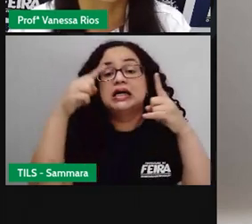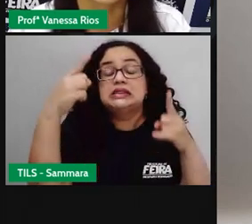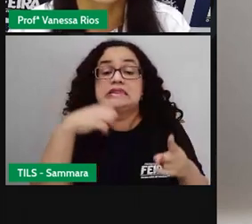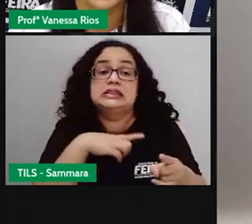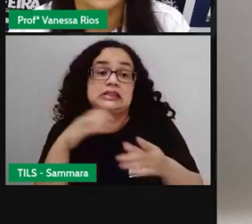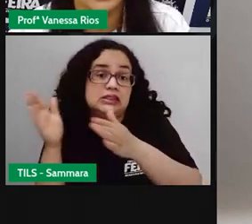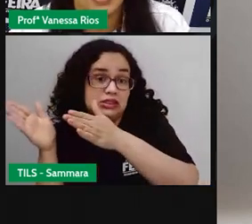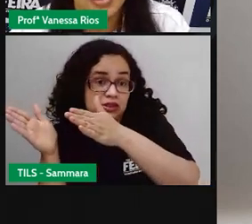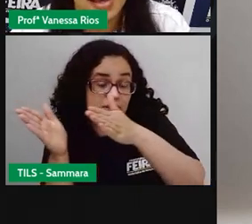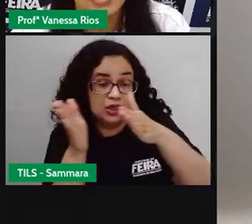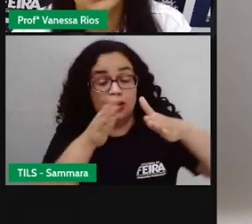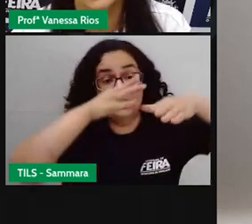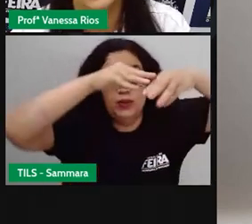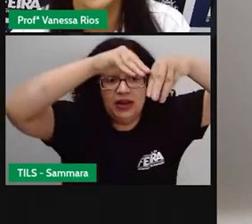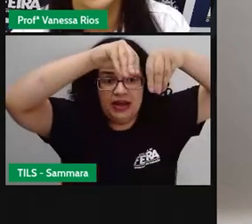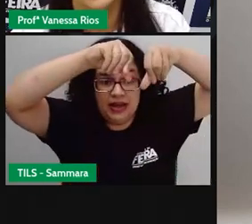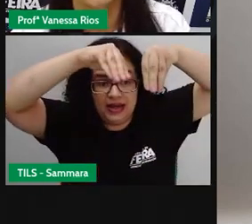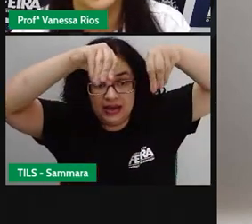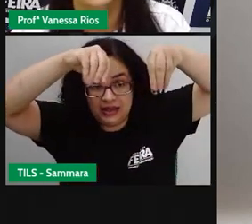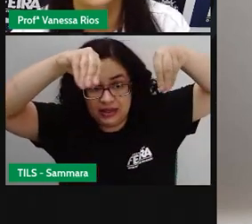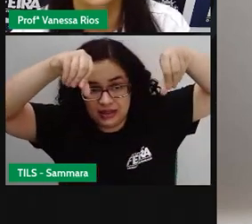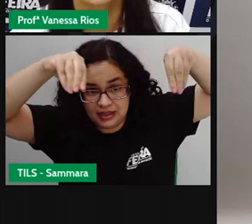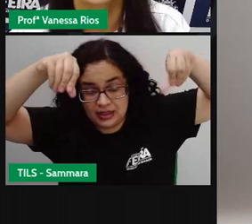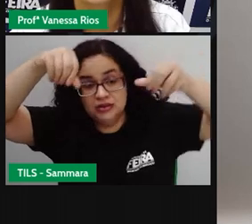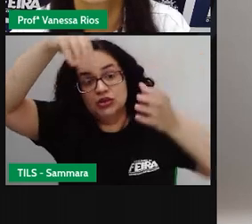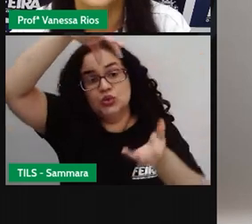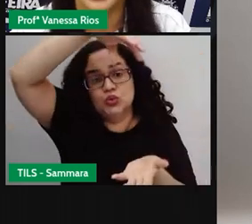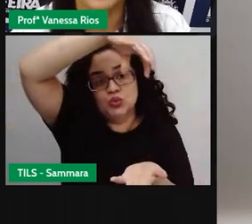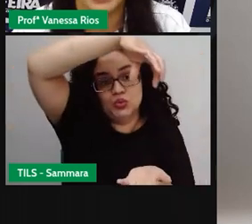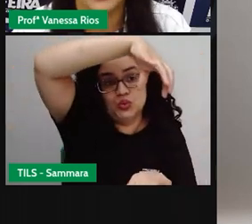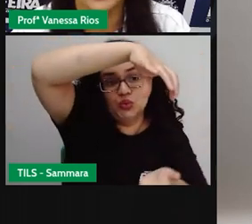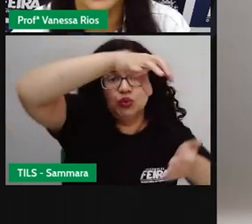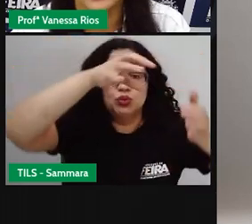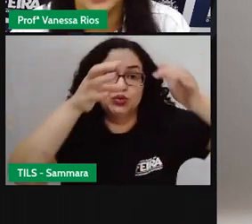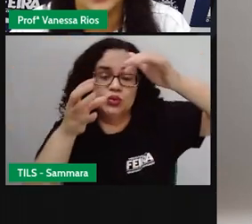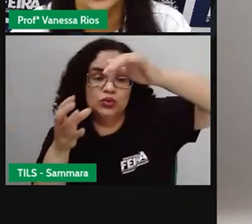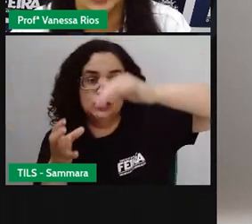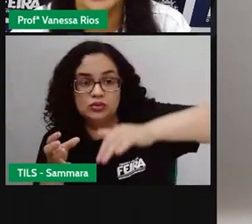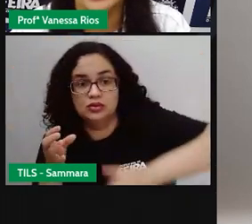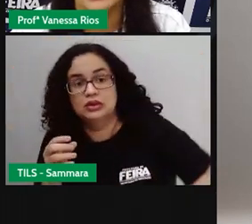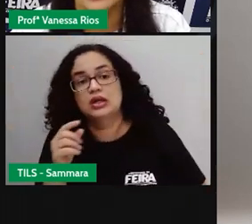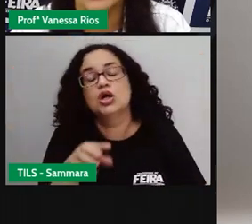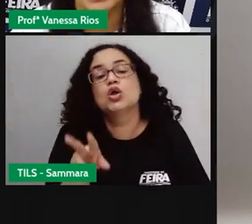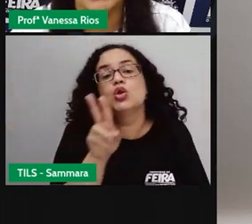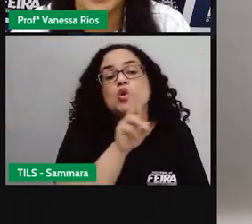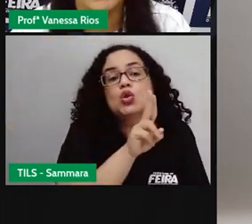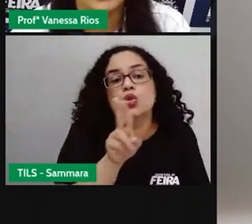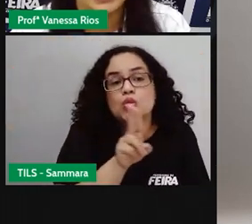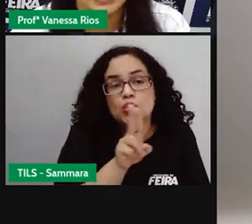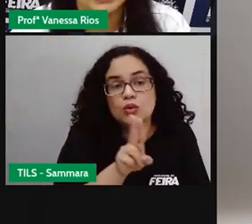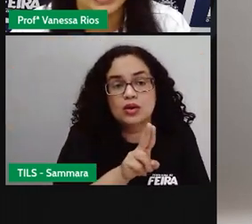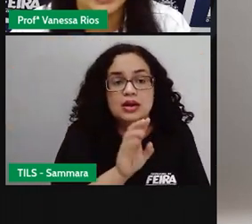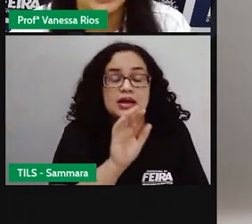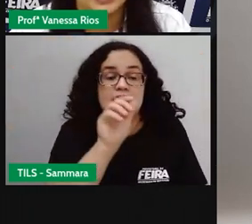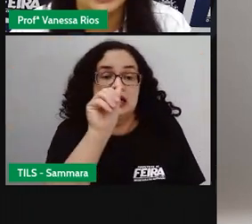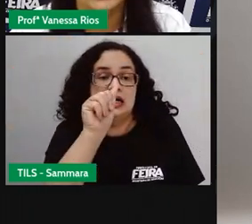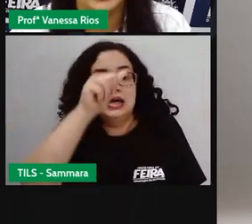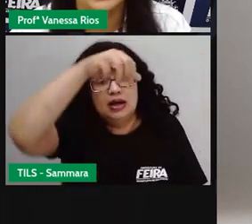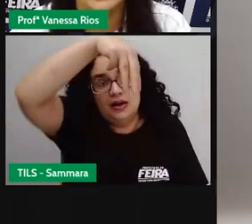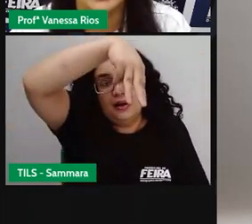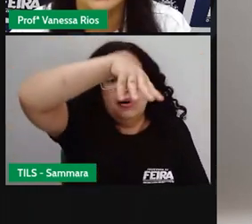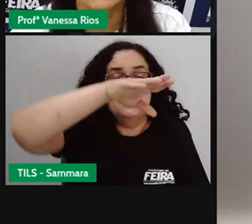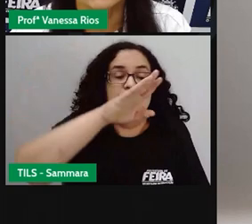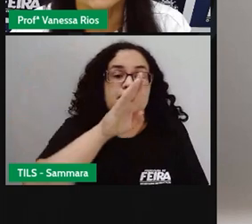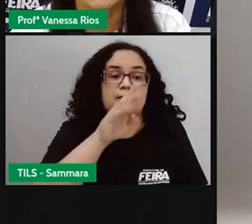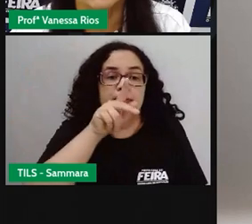tempo para que essa areia, não é, ela passe de um lugar para outro. O nome desse instrumento é ampulheta. Ele